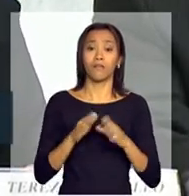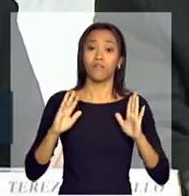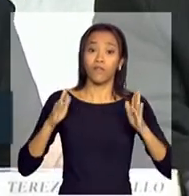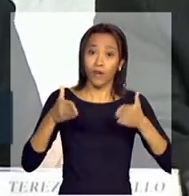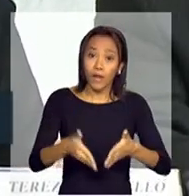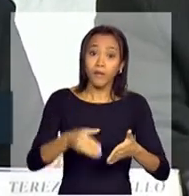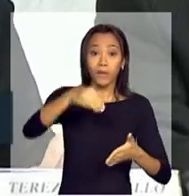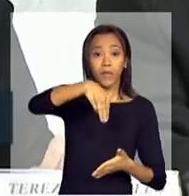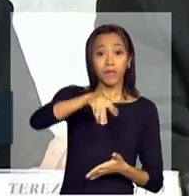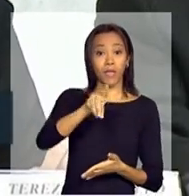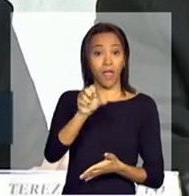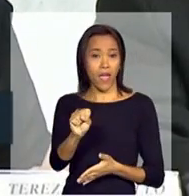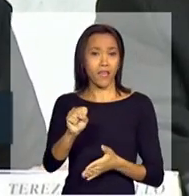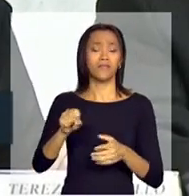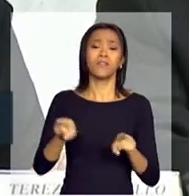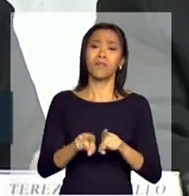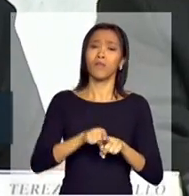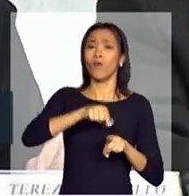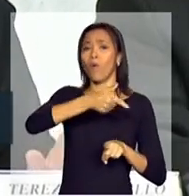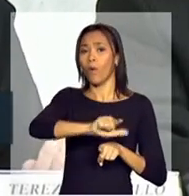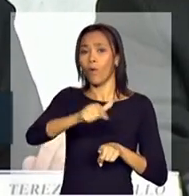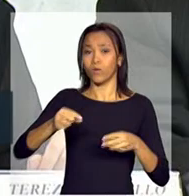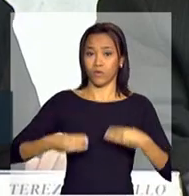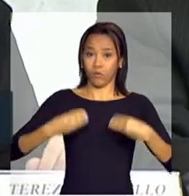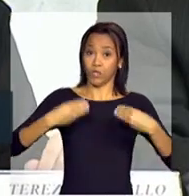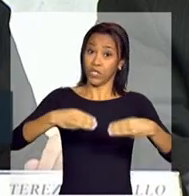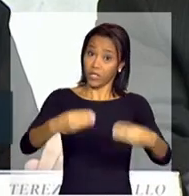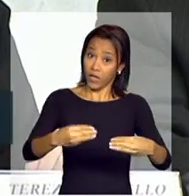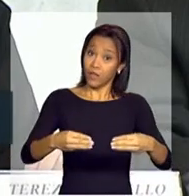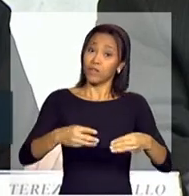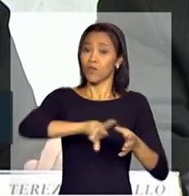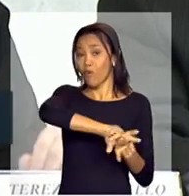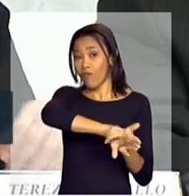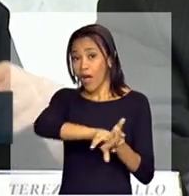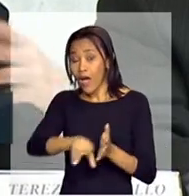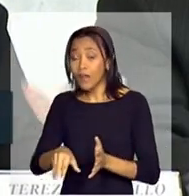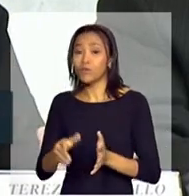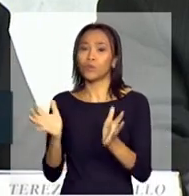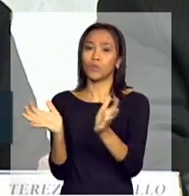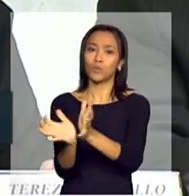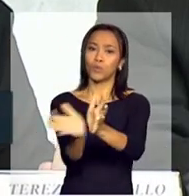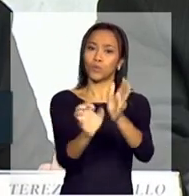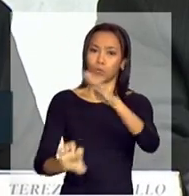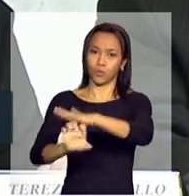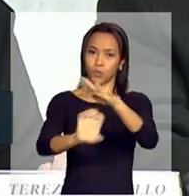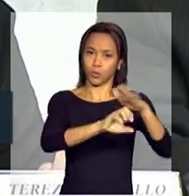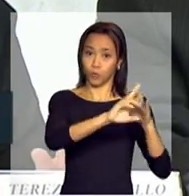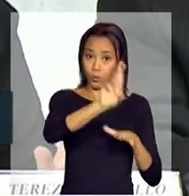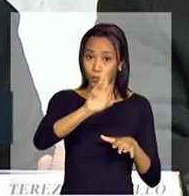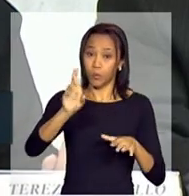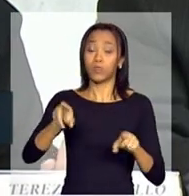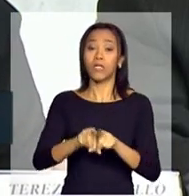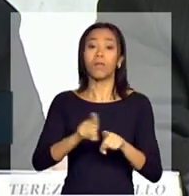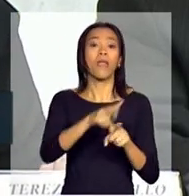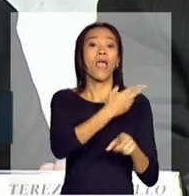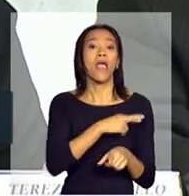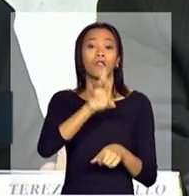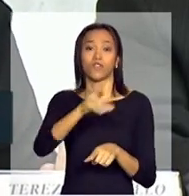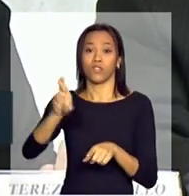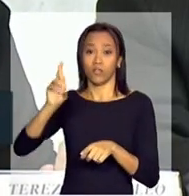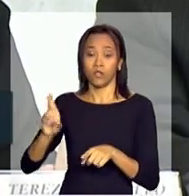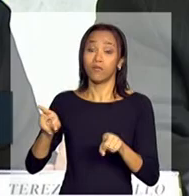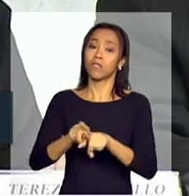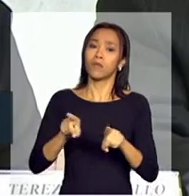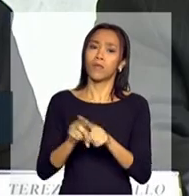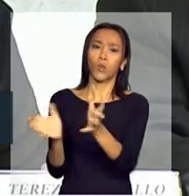MDS e os demais ministérios, com os vários movimentos empresários, movimentos religiosos, sociedade civil,